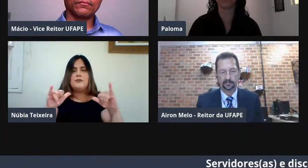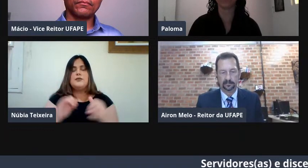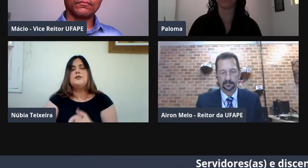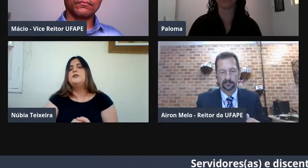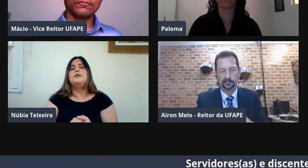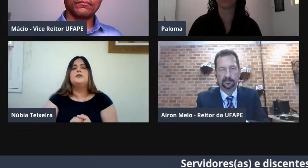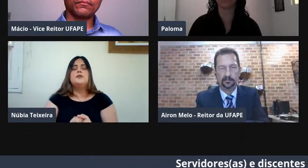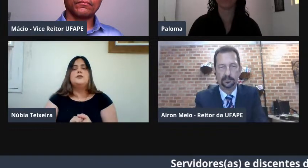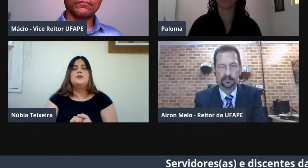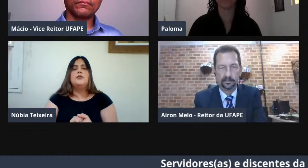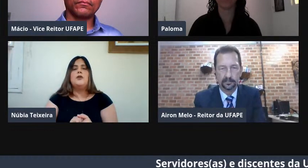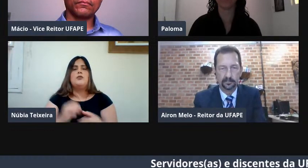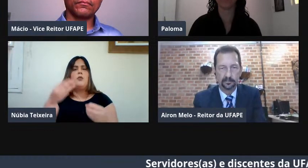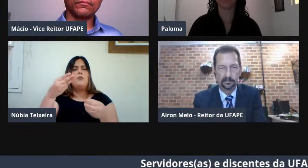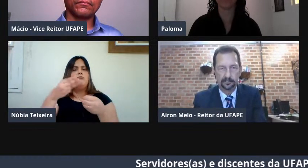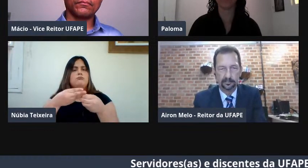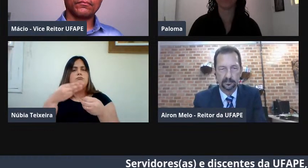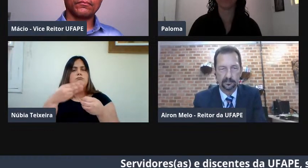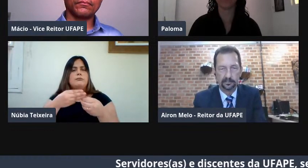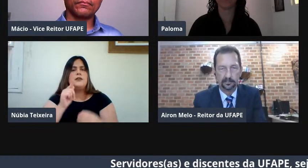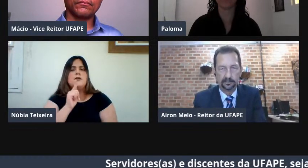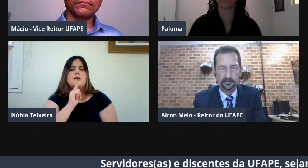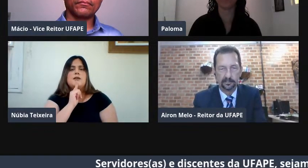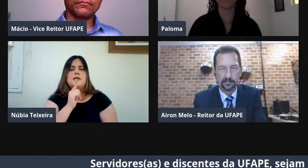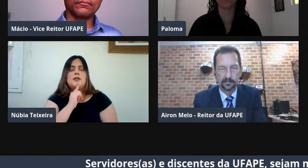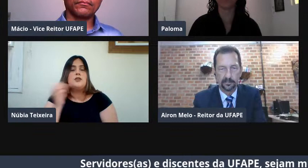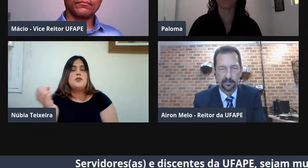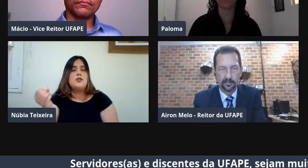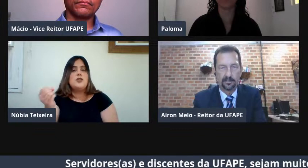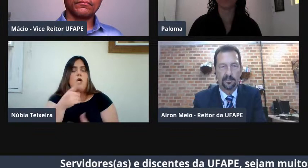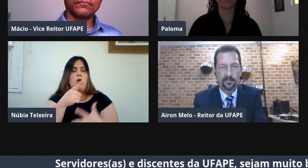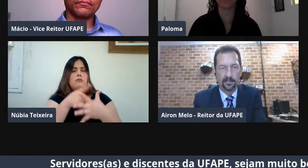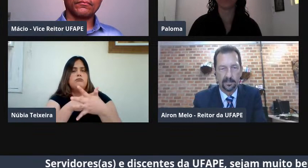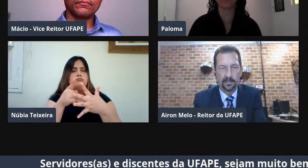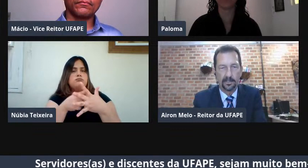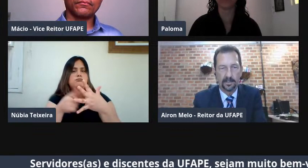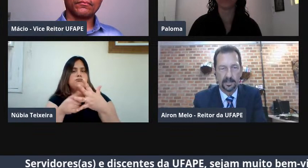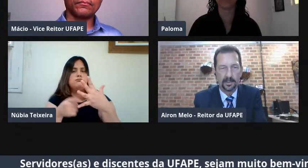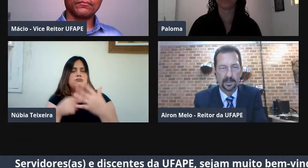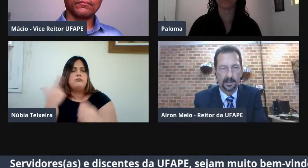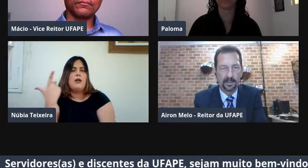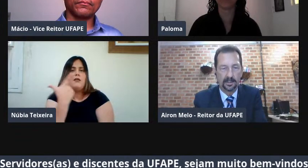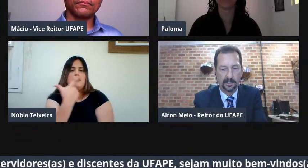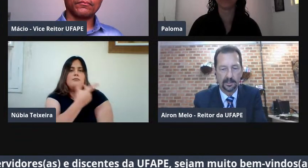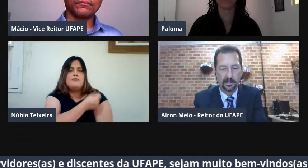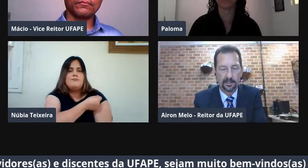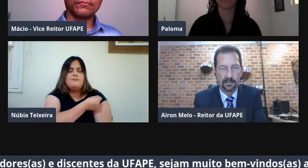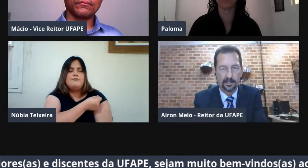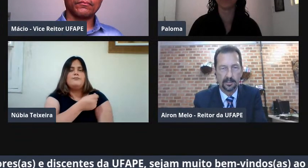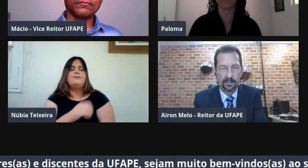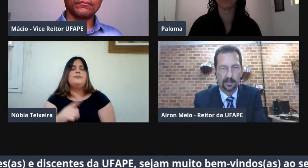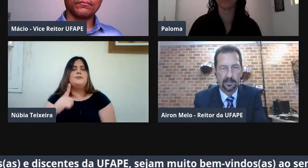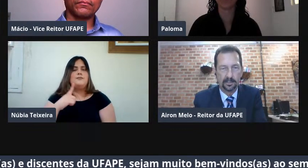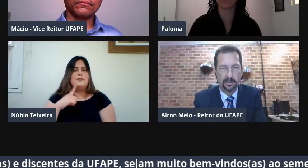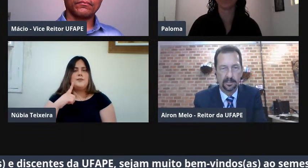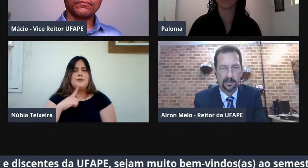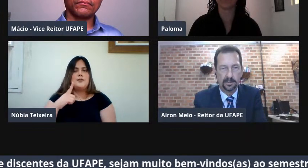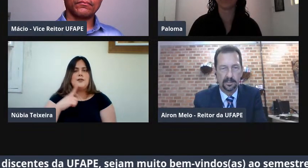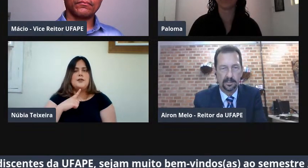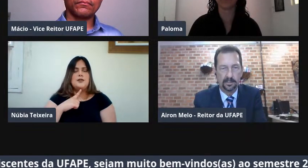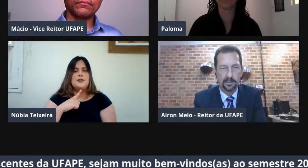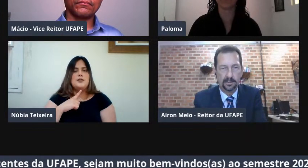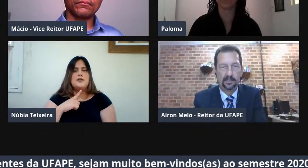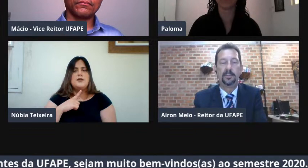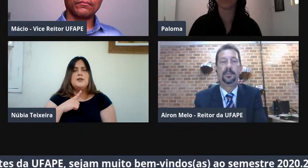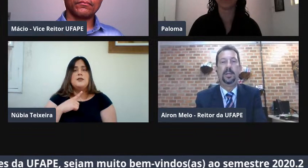Município Temos Um novo Calendário De vacinação Previsto A partir Dos 16